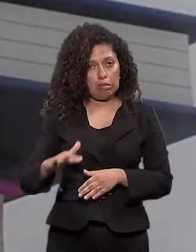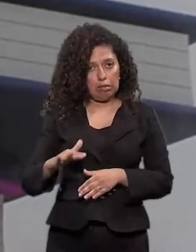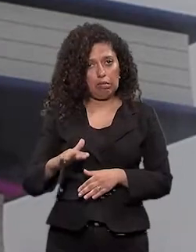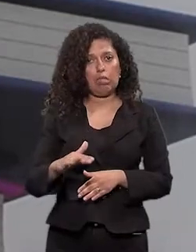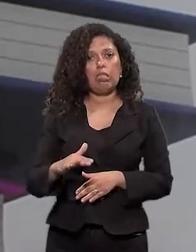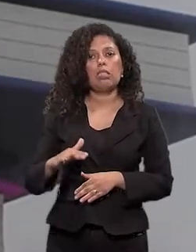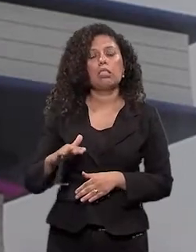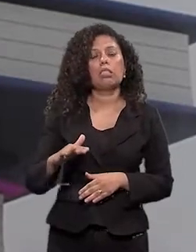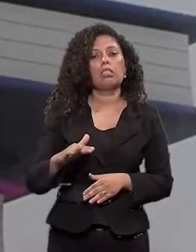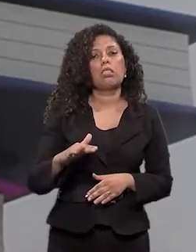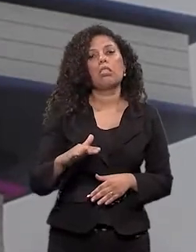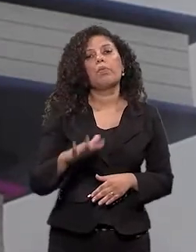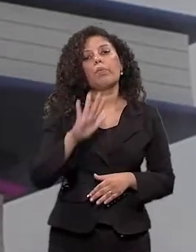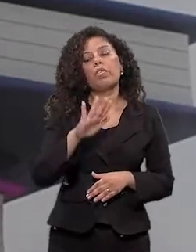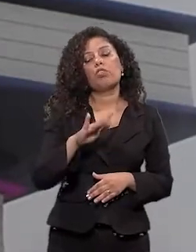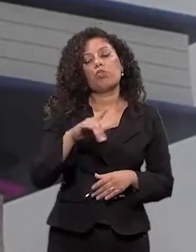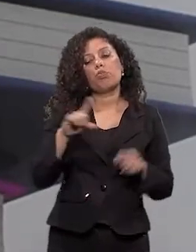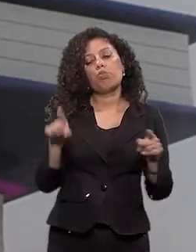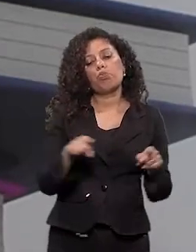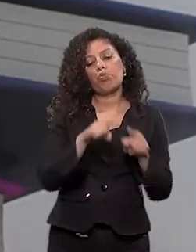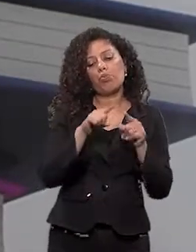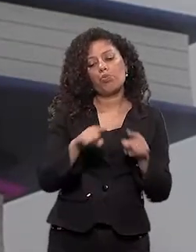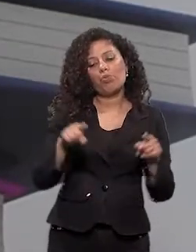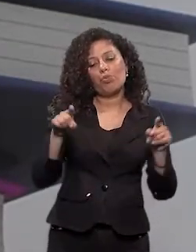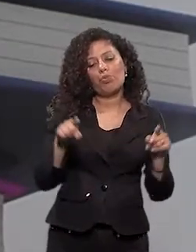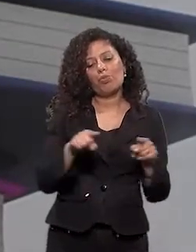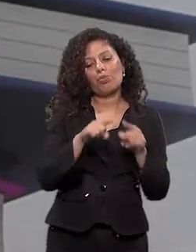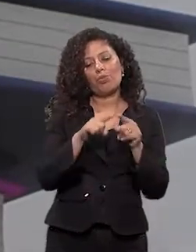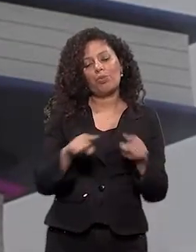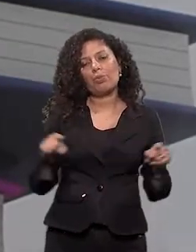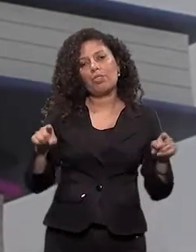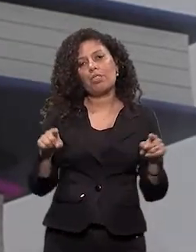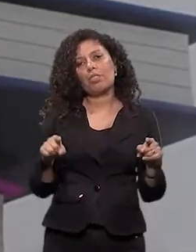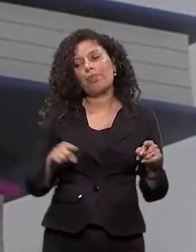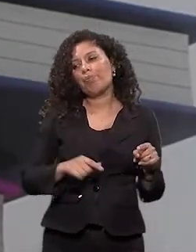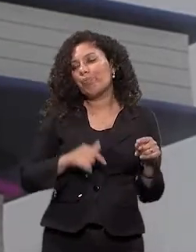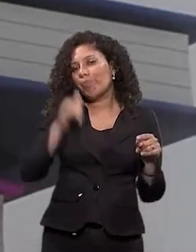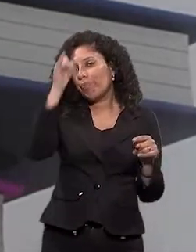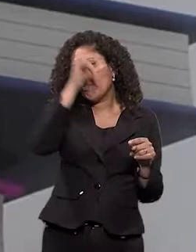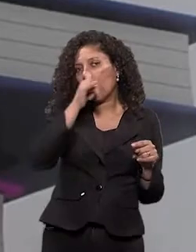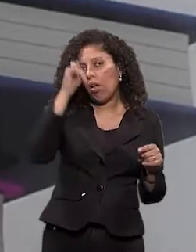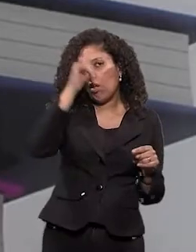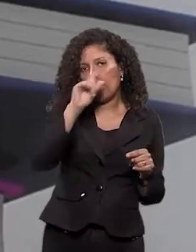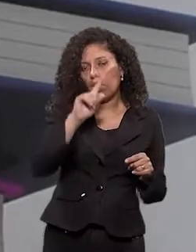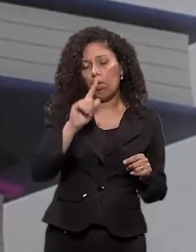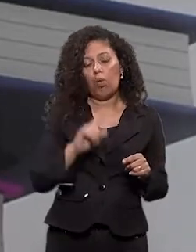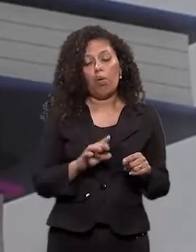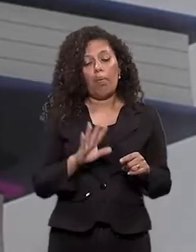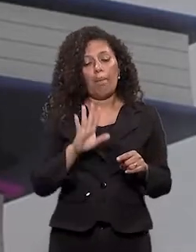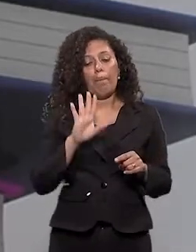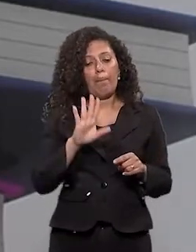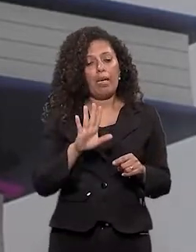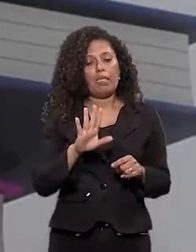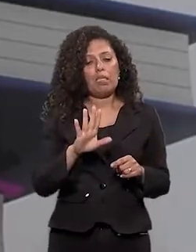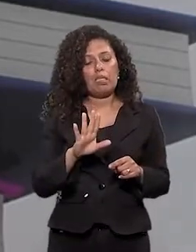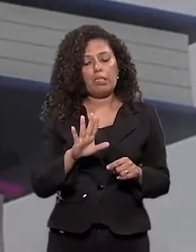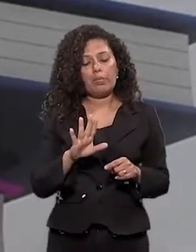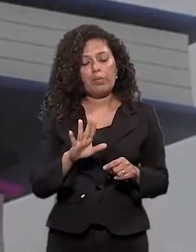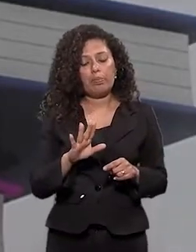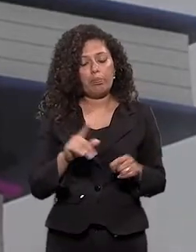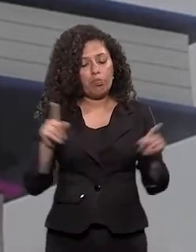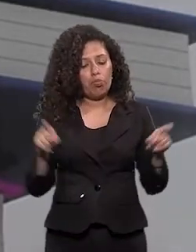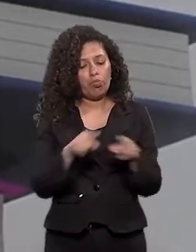música que não seja muito simplória, no sentido que a gente faz música para crianças, não necessariamente música